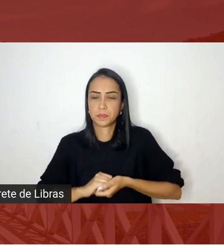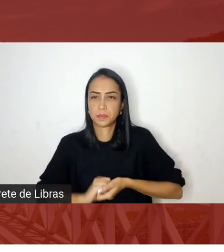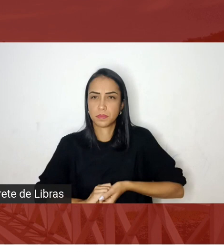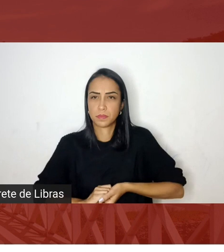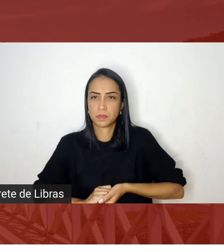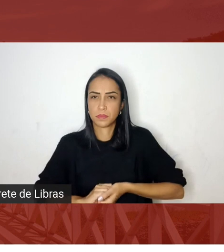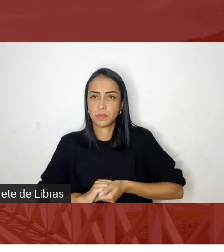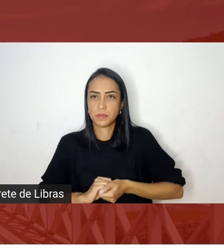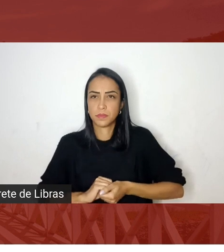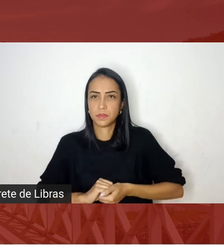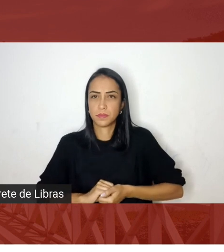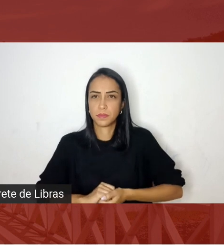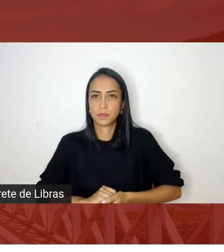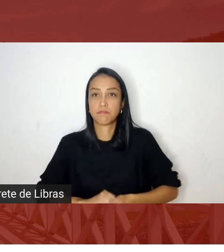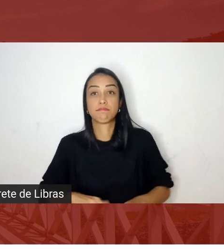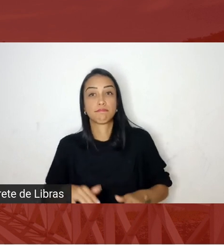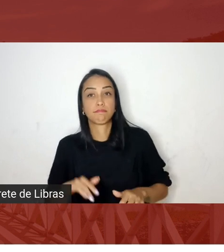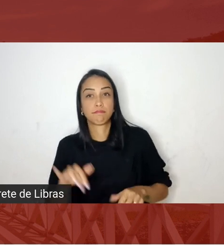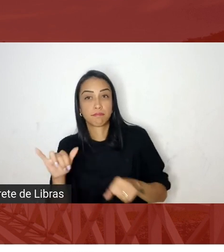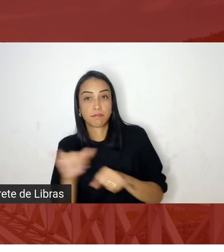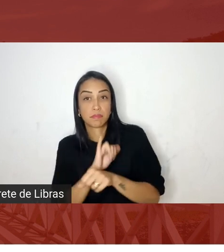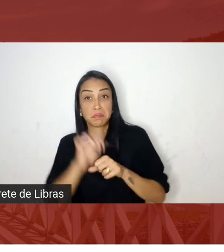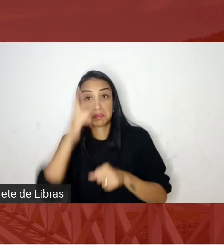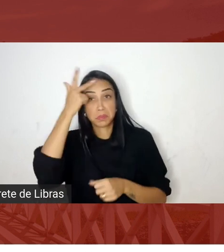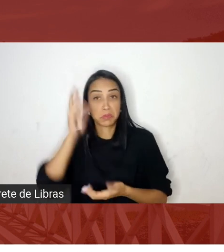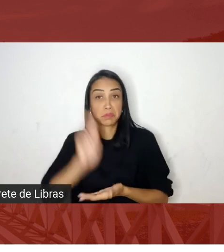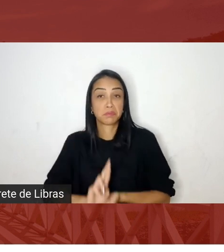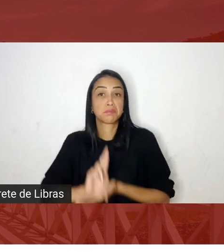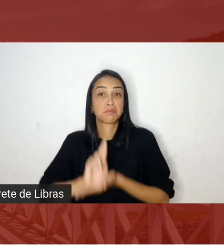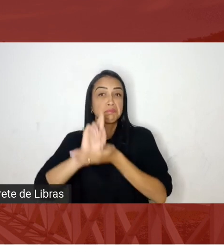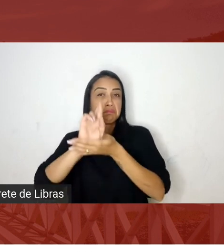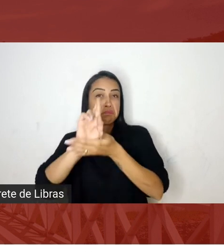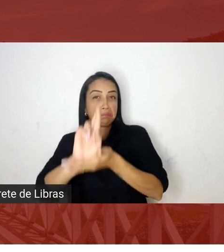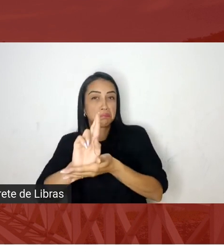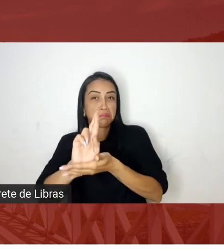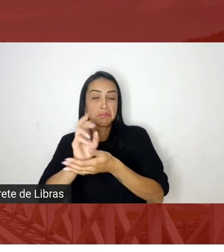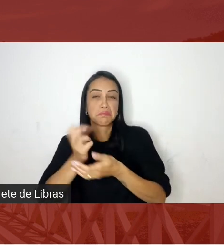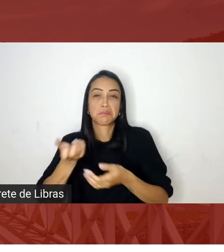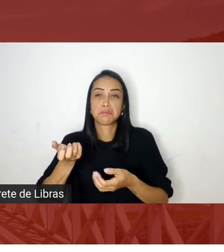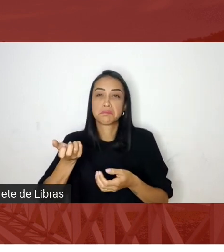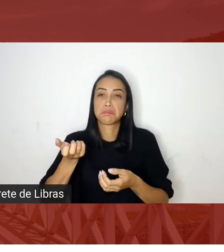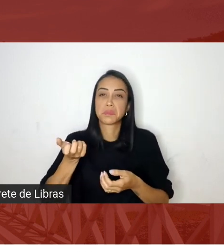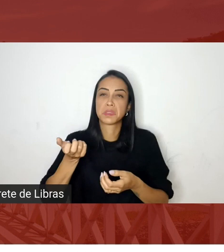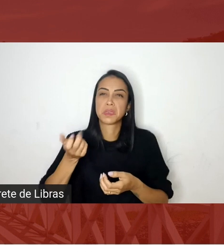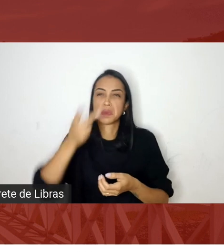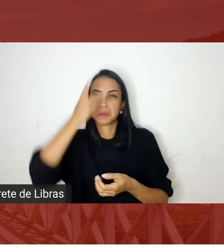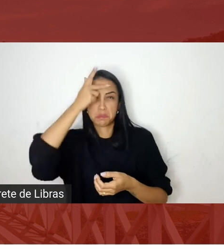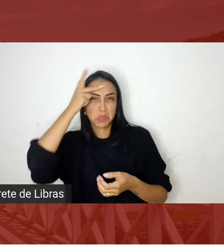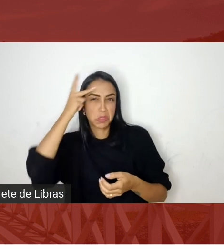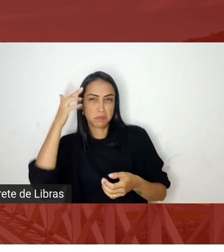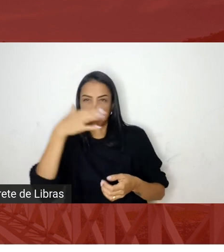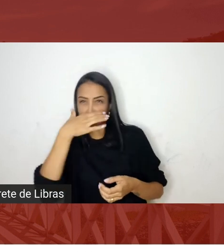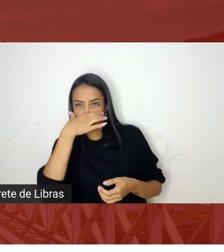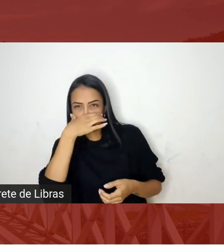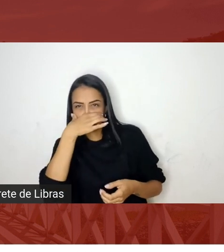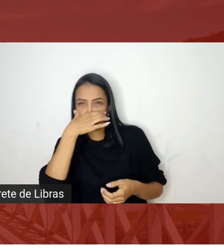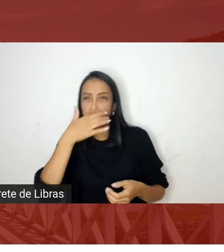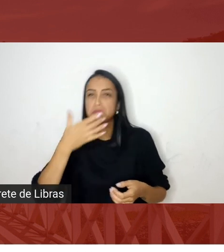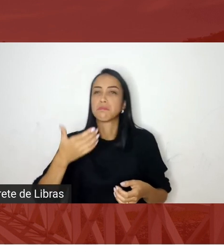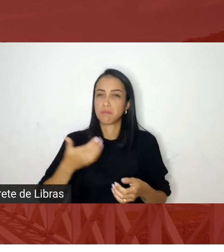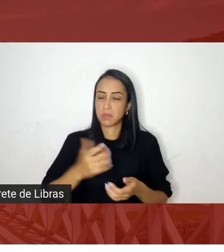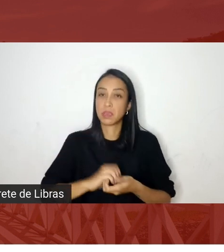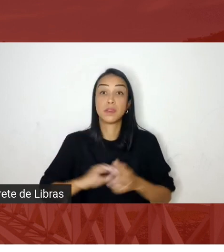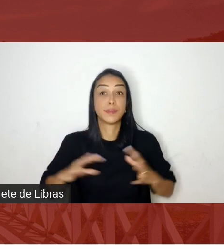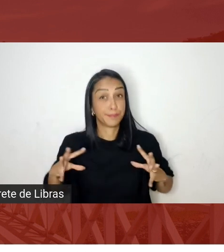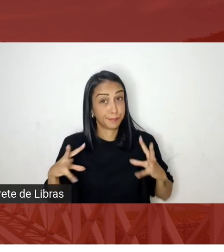representantes de alguma igreja com traficantes então tudo isso remete a um